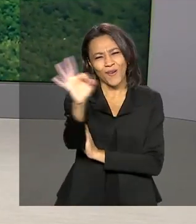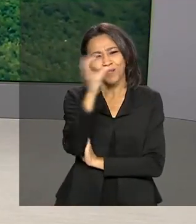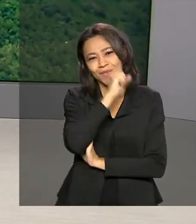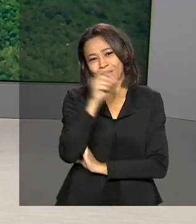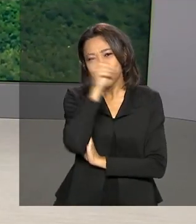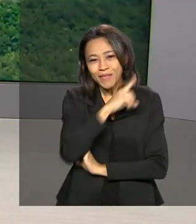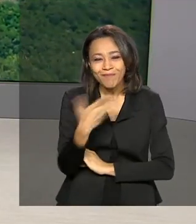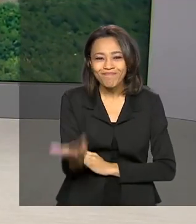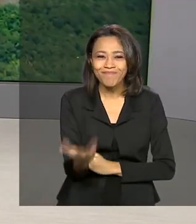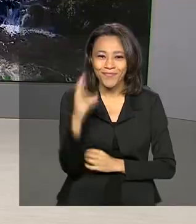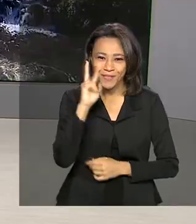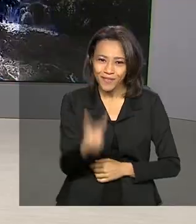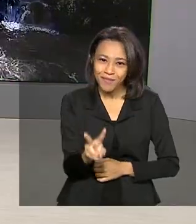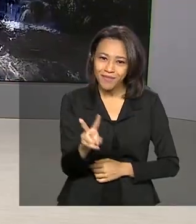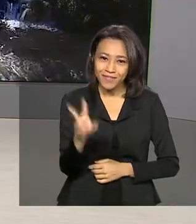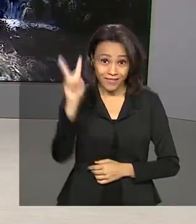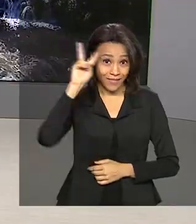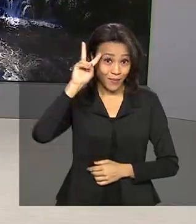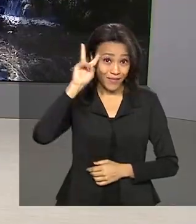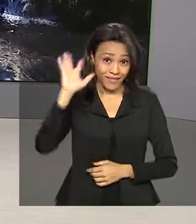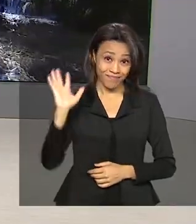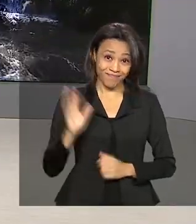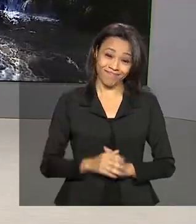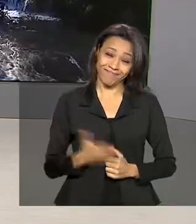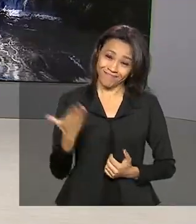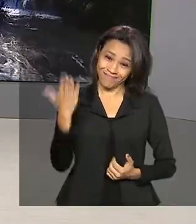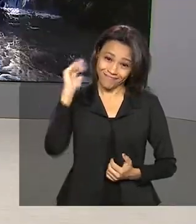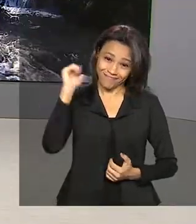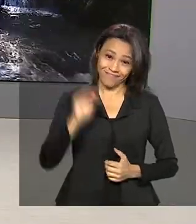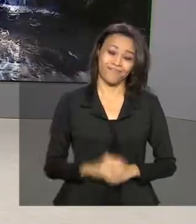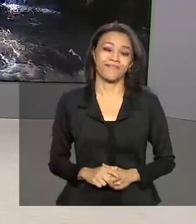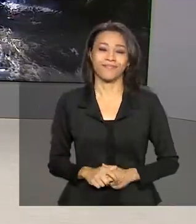semana para você. Nos vemos na segunda-feira. Até lá.